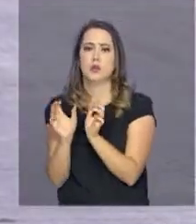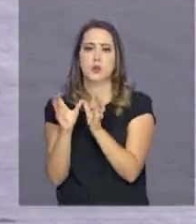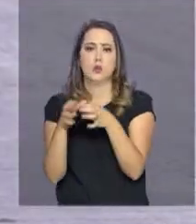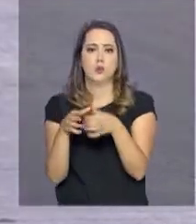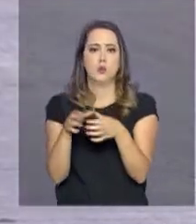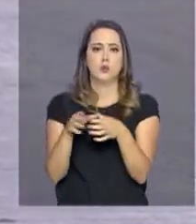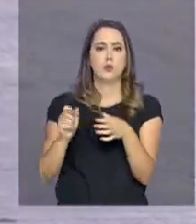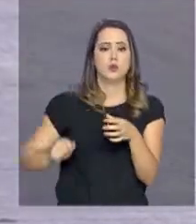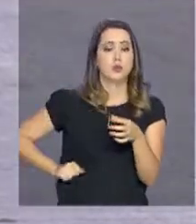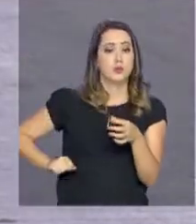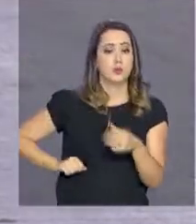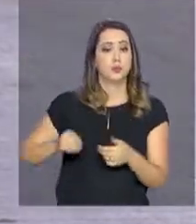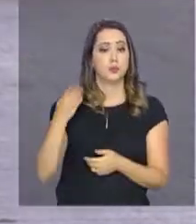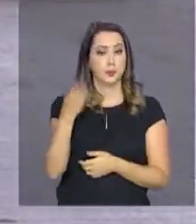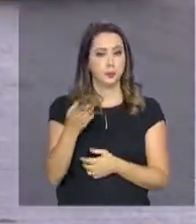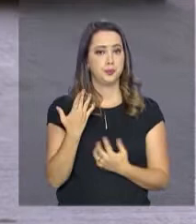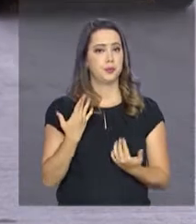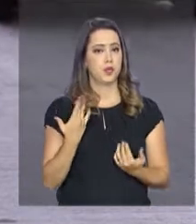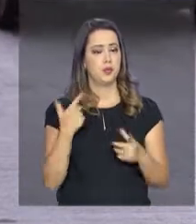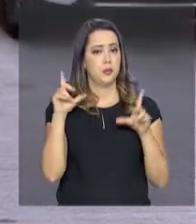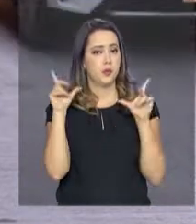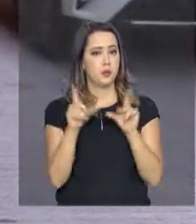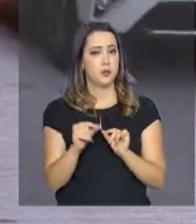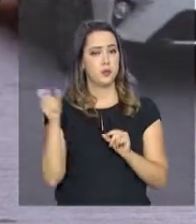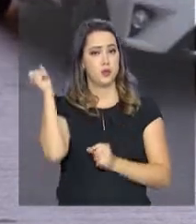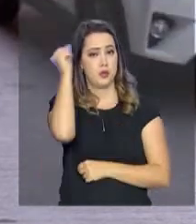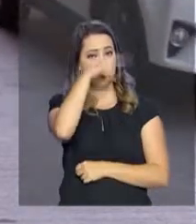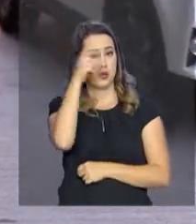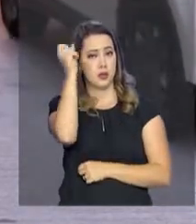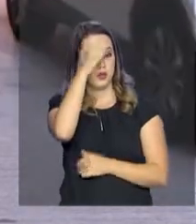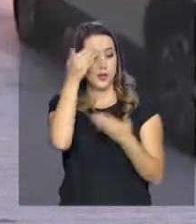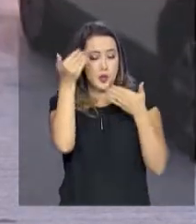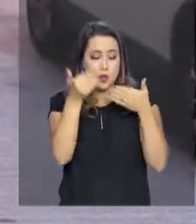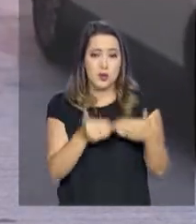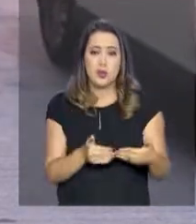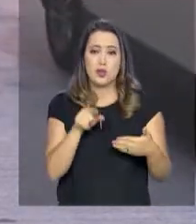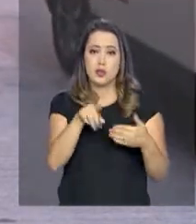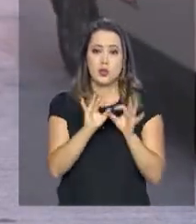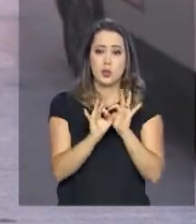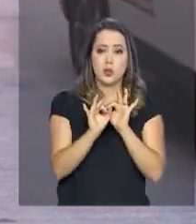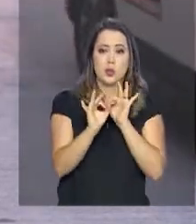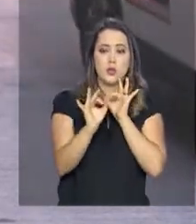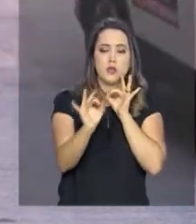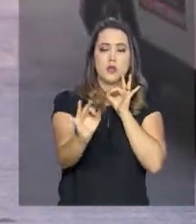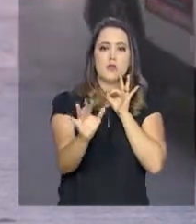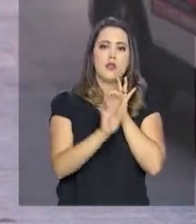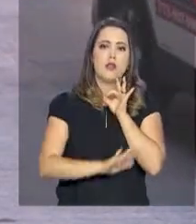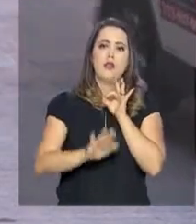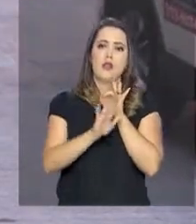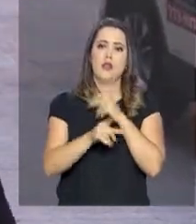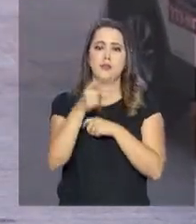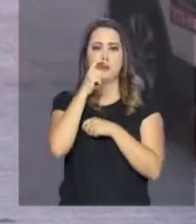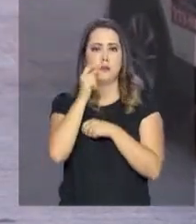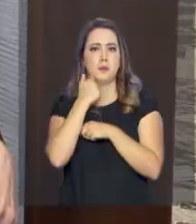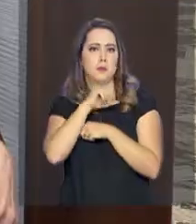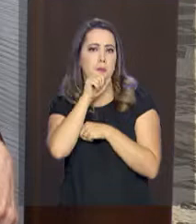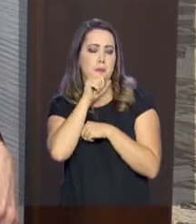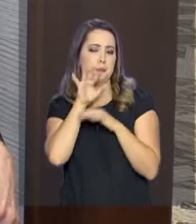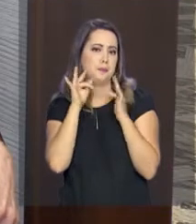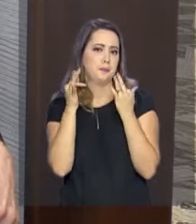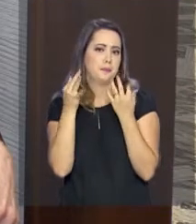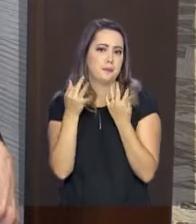e falou sobre as tentativas de diminuir as dificuldades enfrentadas pelo distanciamento entre crianças e pais nos abrigos.